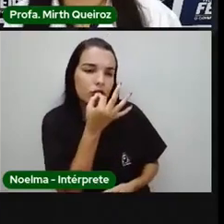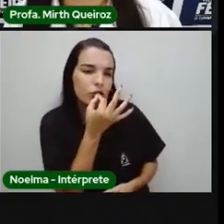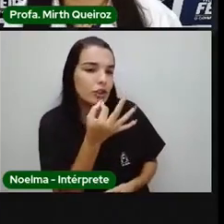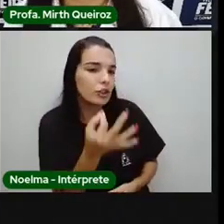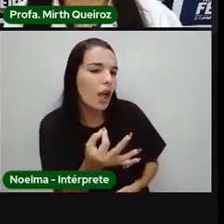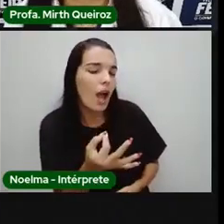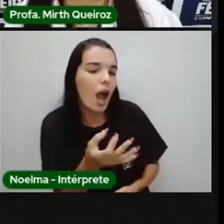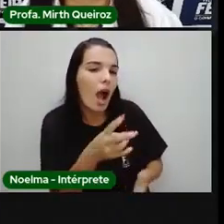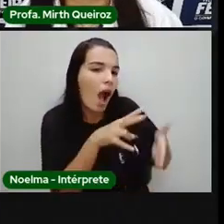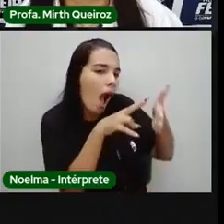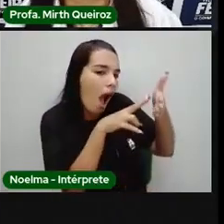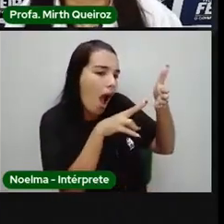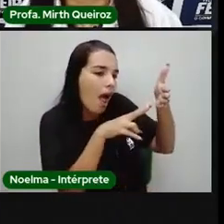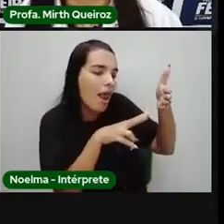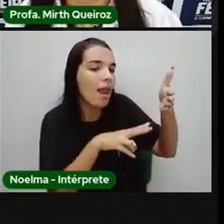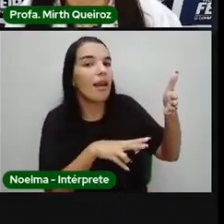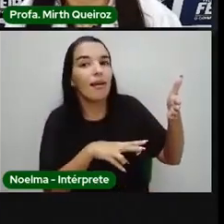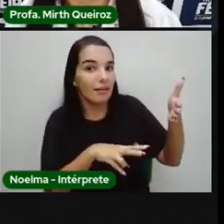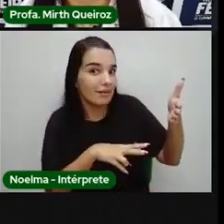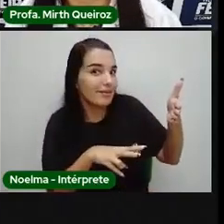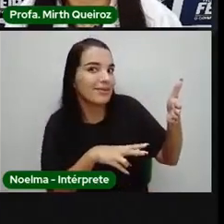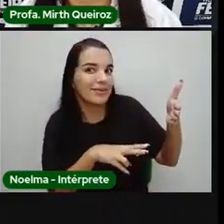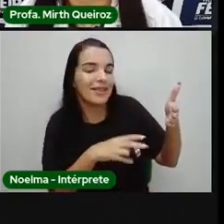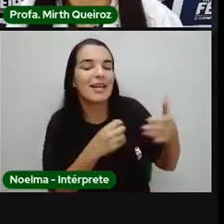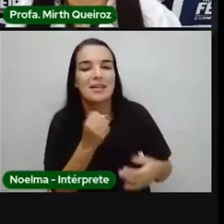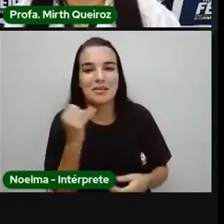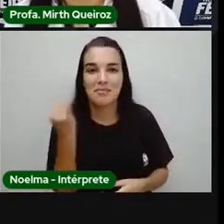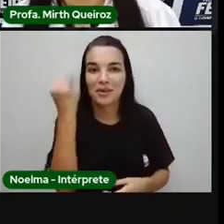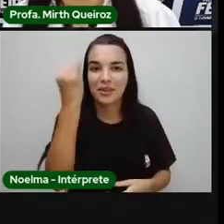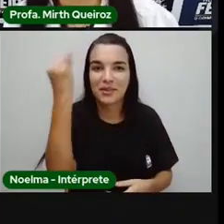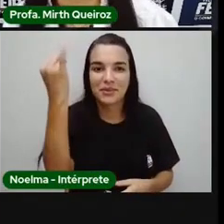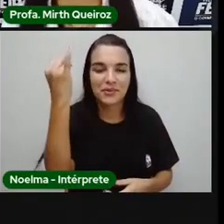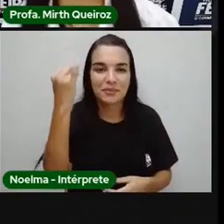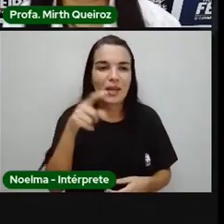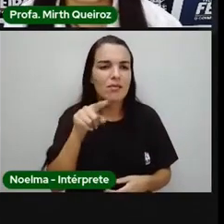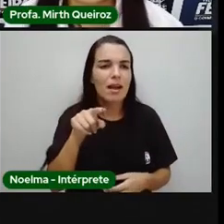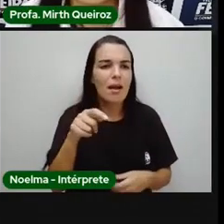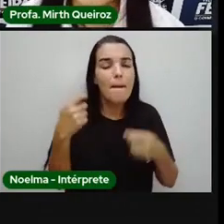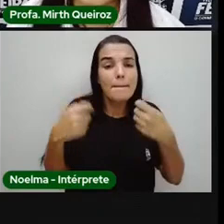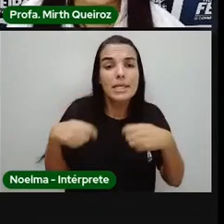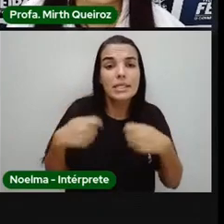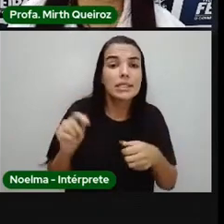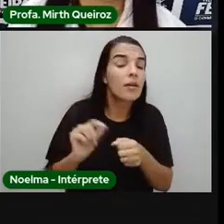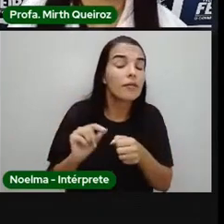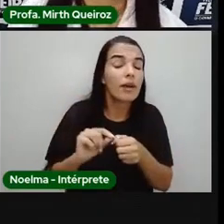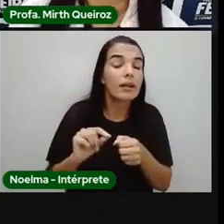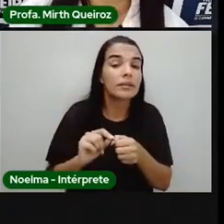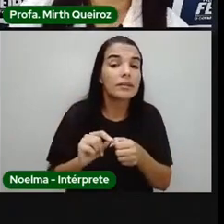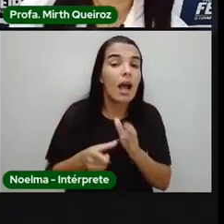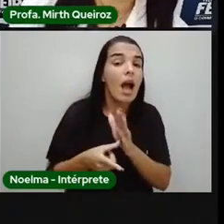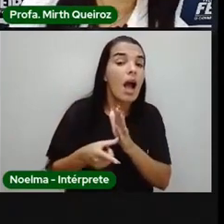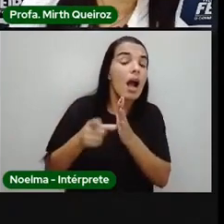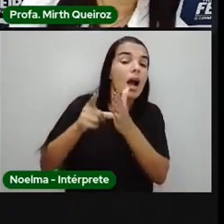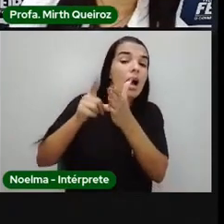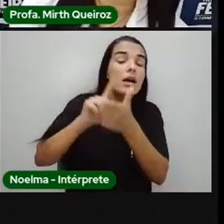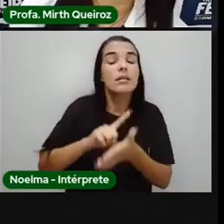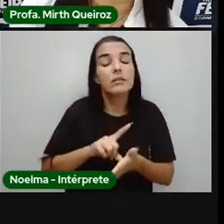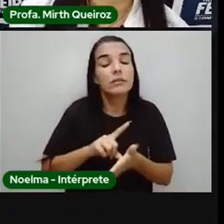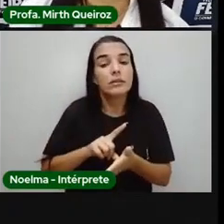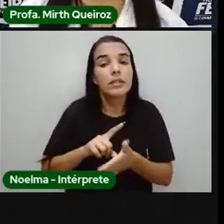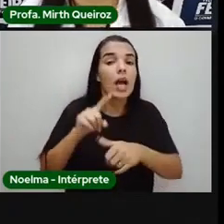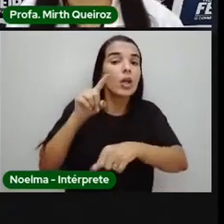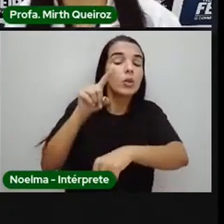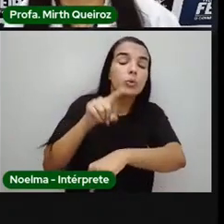a vocês algumas dicas de leitura. O que vocês precisam fazer antes de ler um